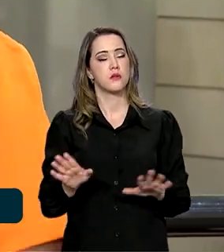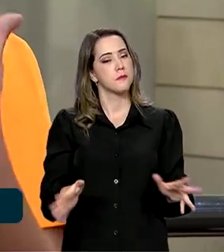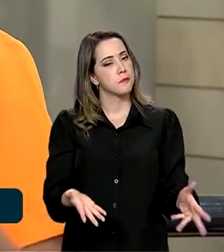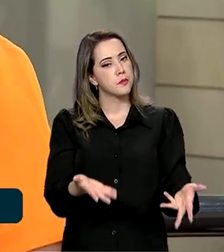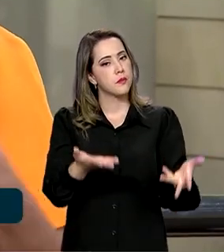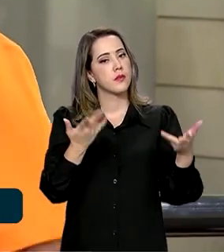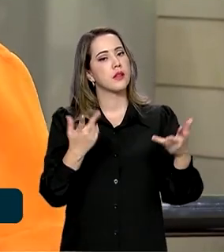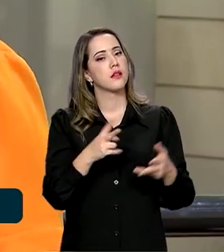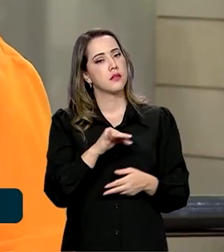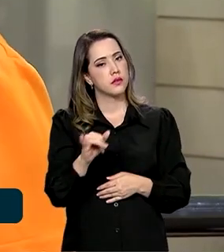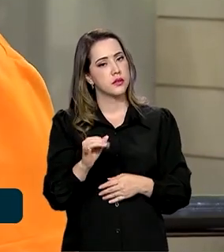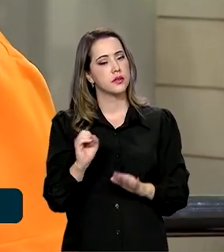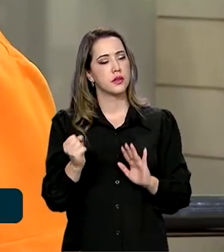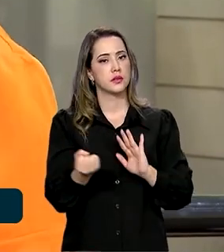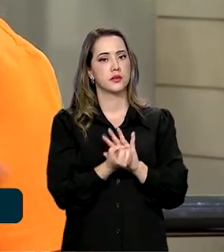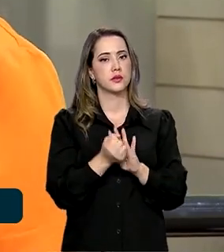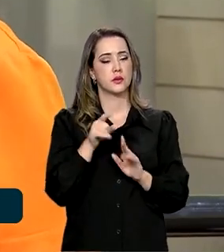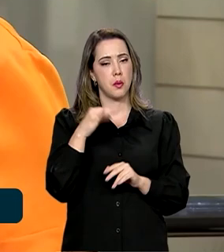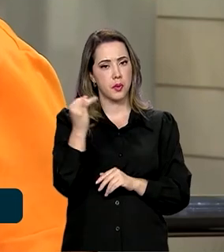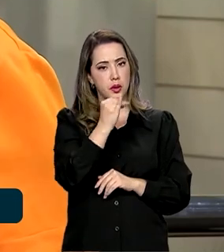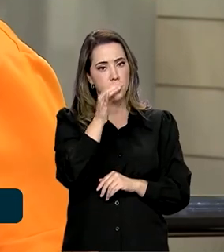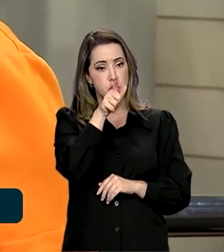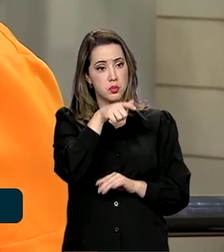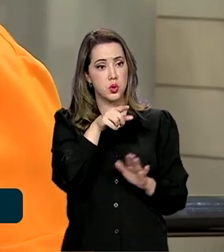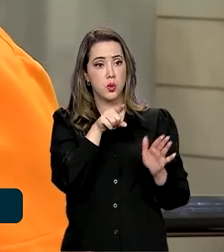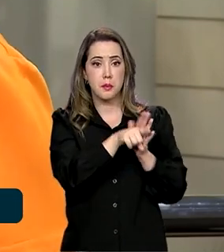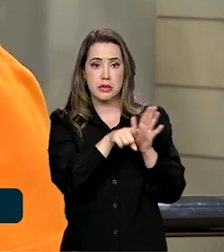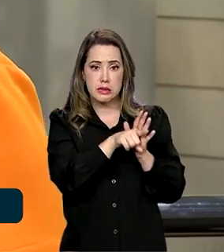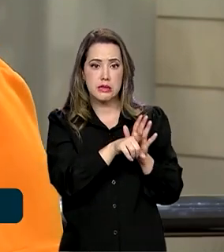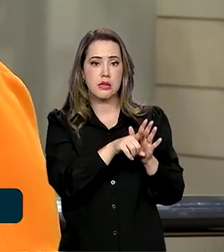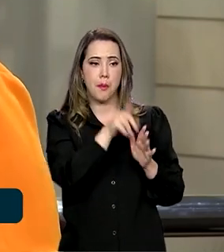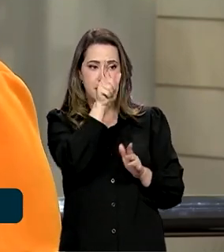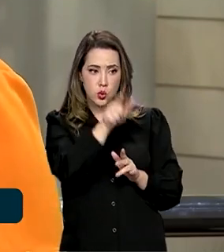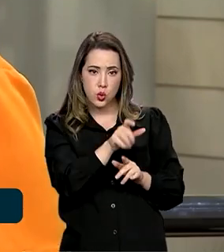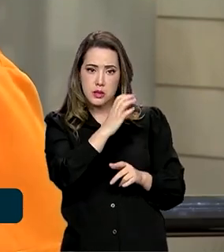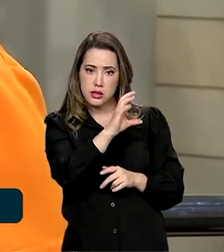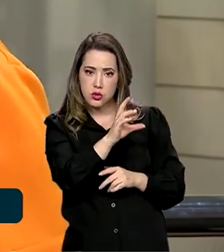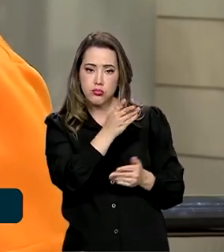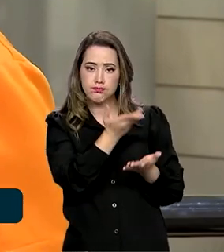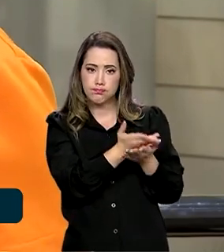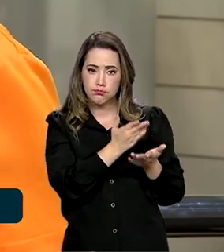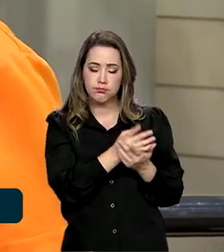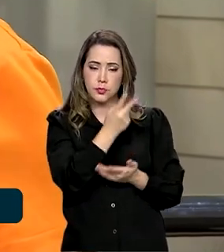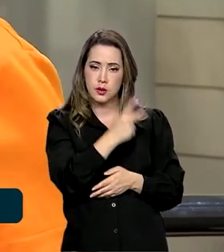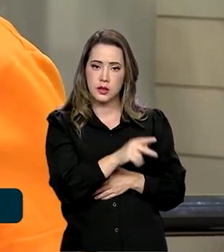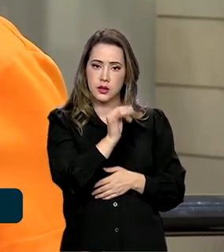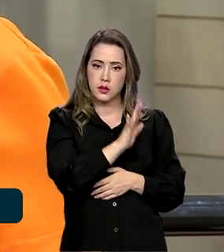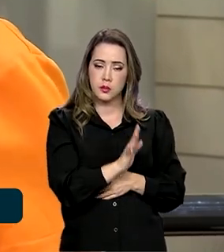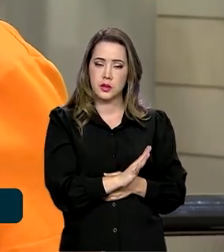ânimo e vai fixar talentos e até atrair talentos, que é um dos programas que nós estamos